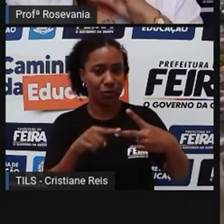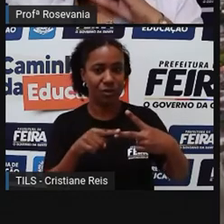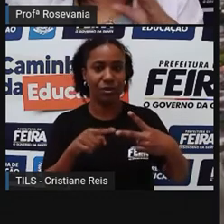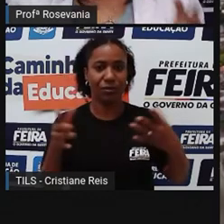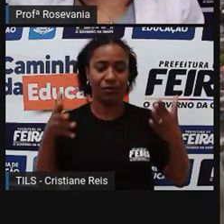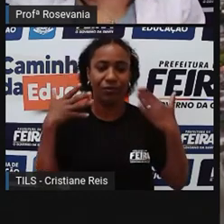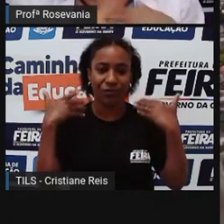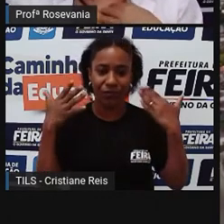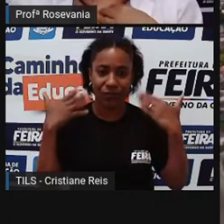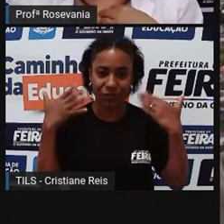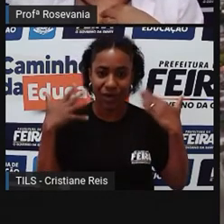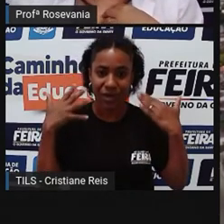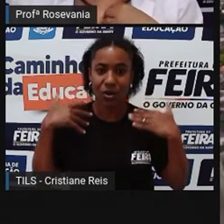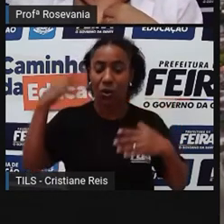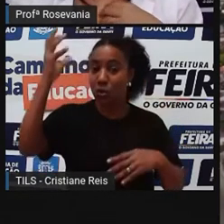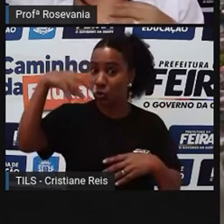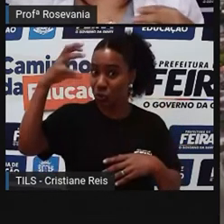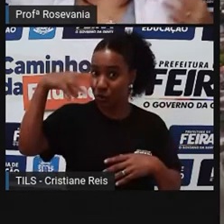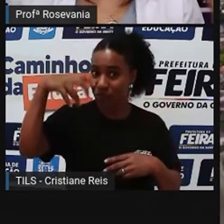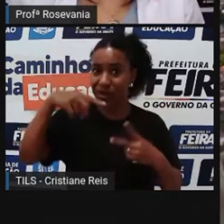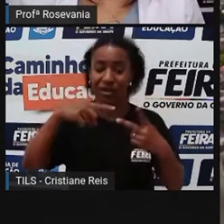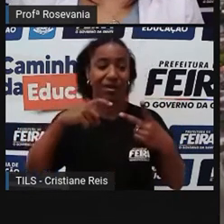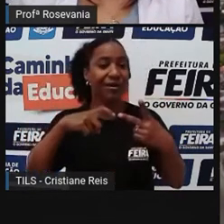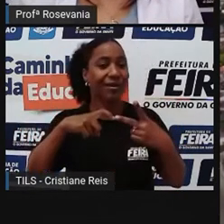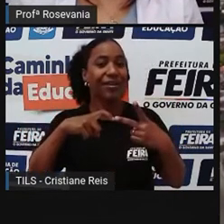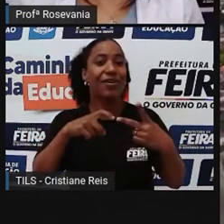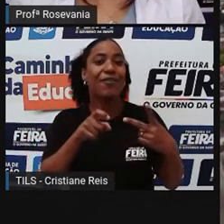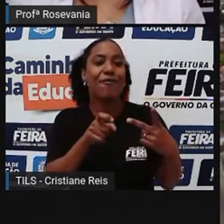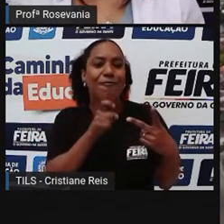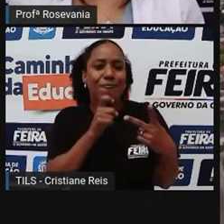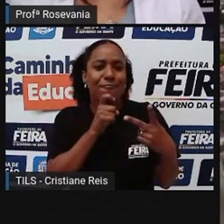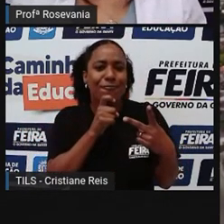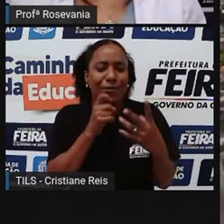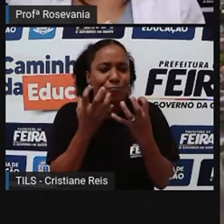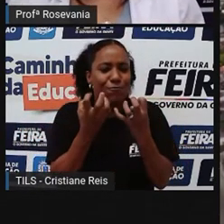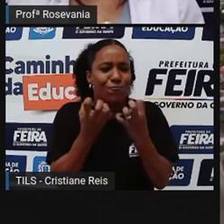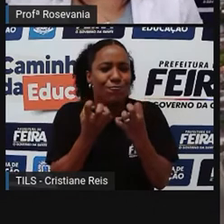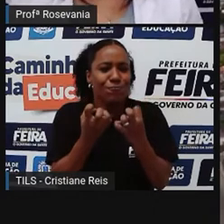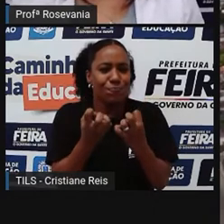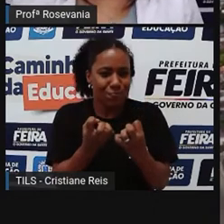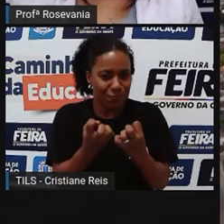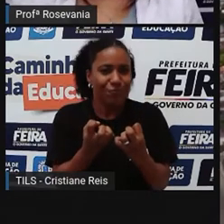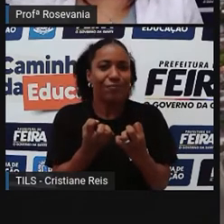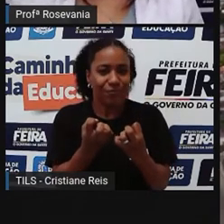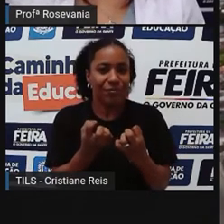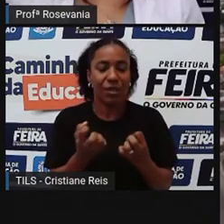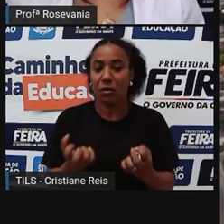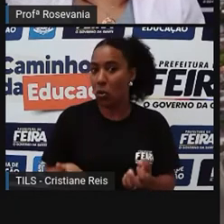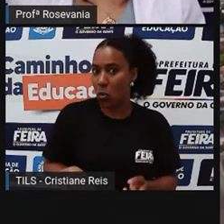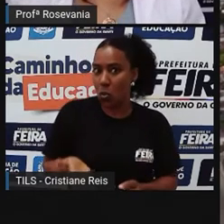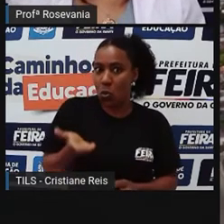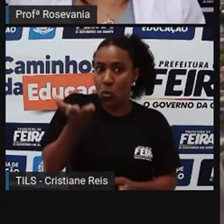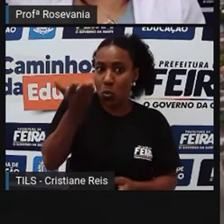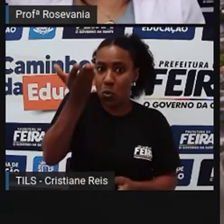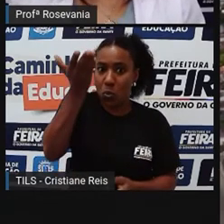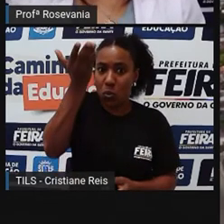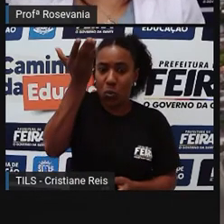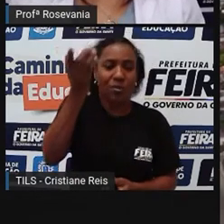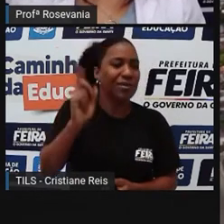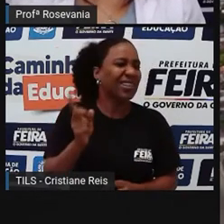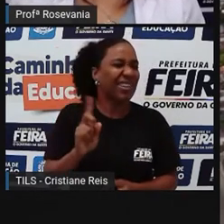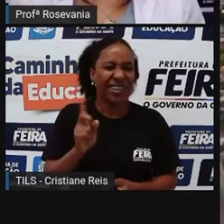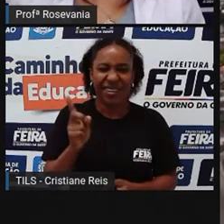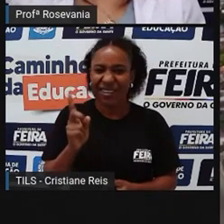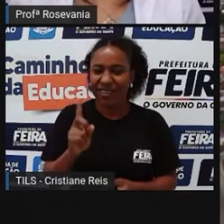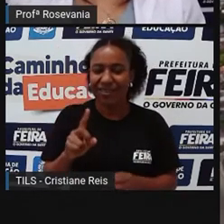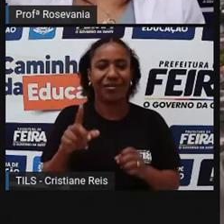um verão chuvoso, um inverno seco, as temperaturas são amenas, elas não sobem muito, mesmo no inverno, né,